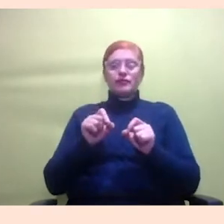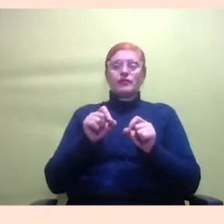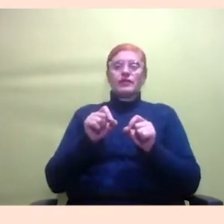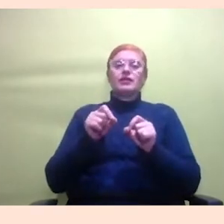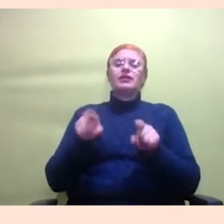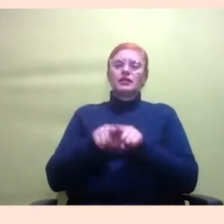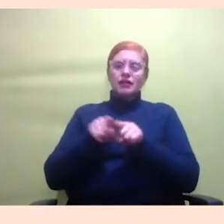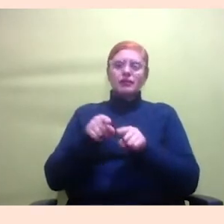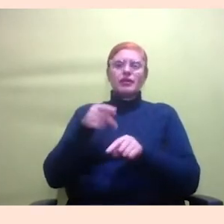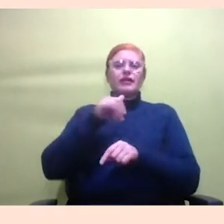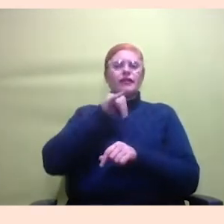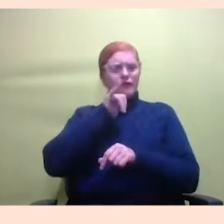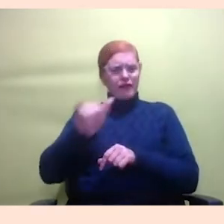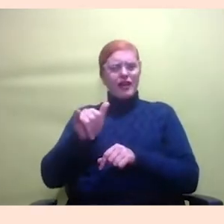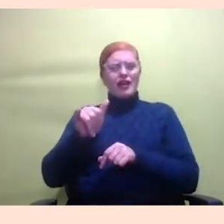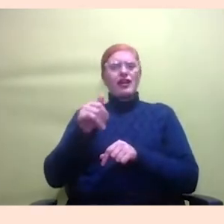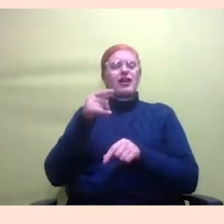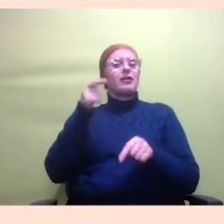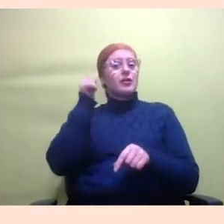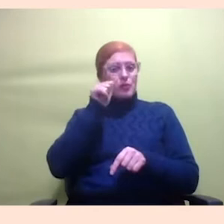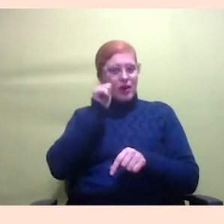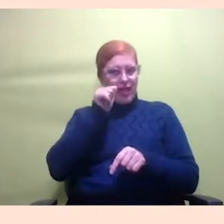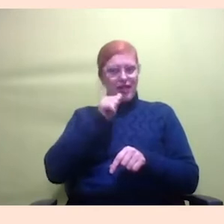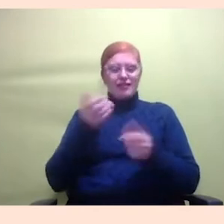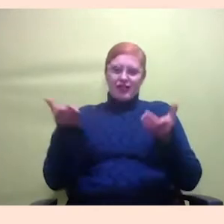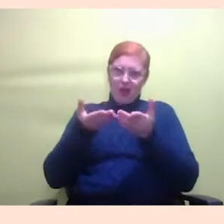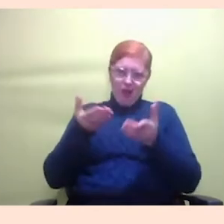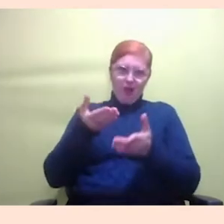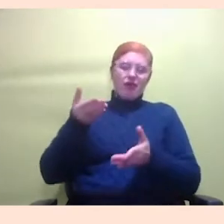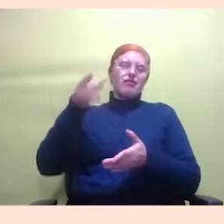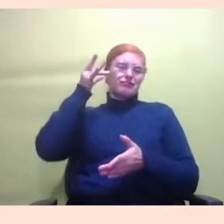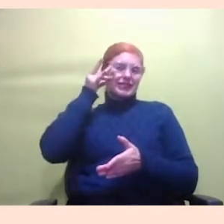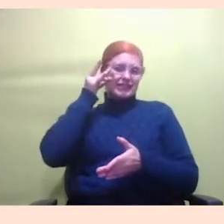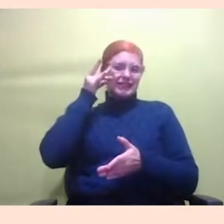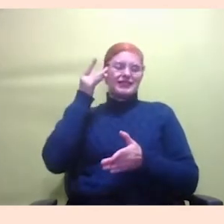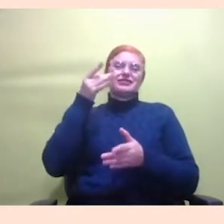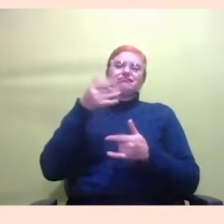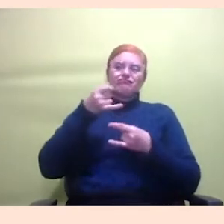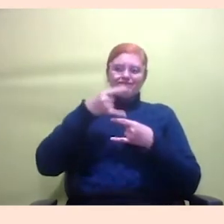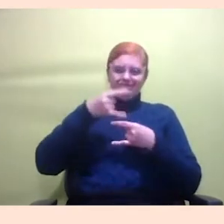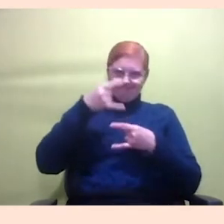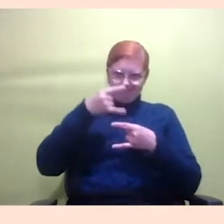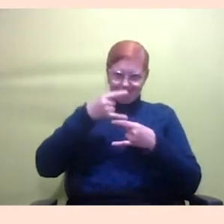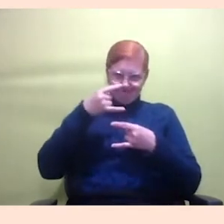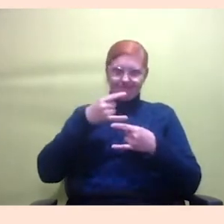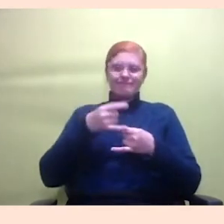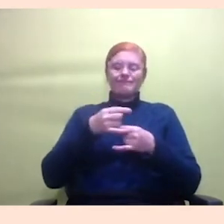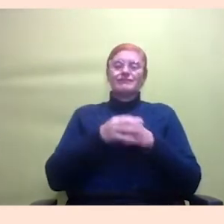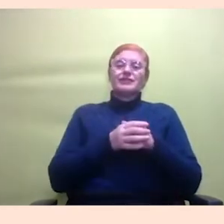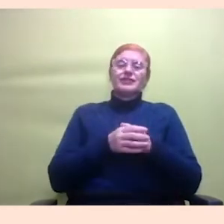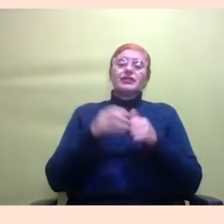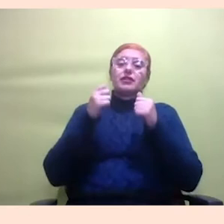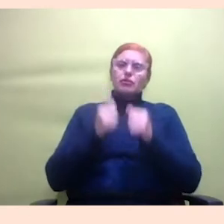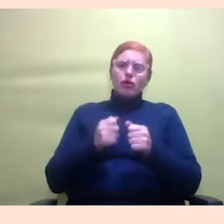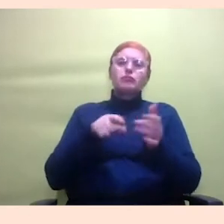plataforma, mas que não estão nos quadradinhos, que podem fazer questões